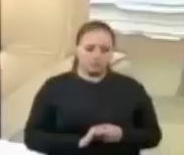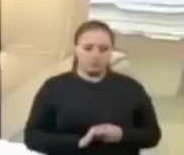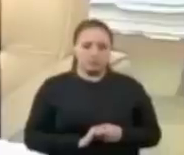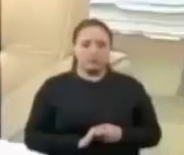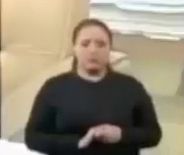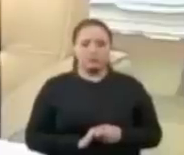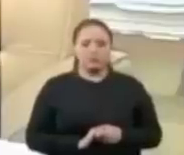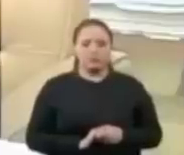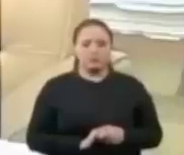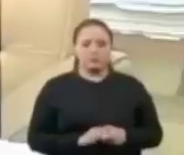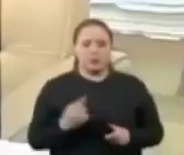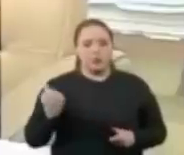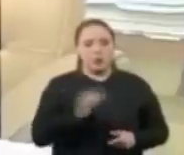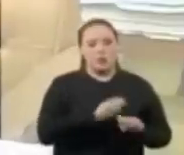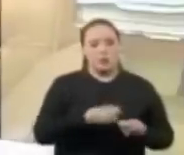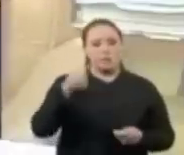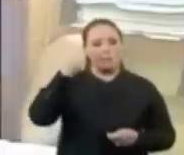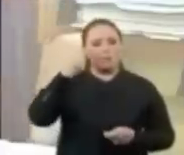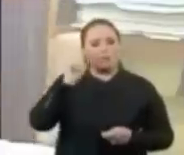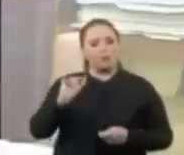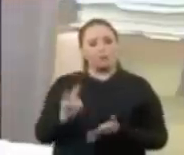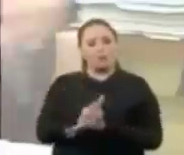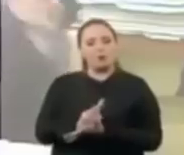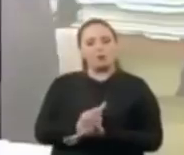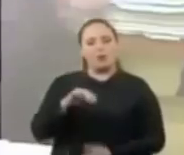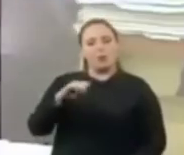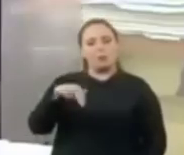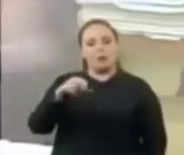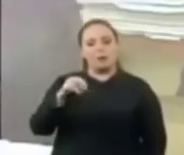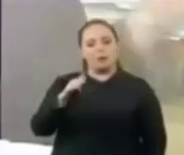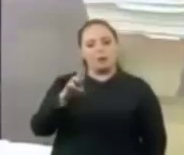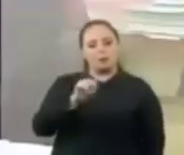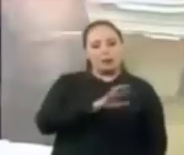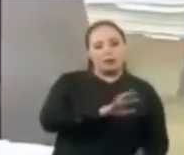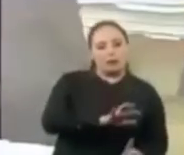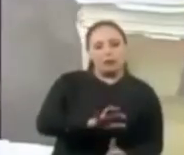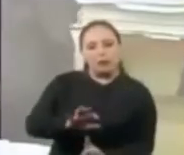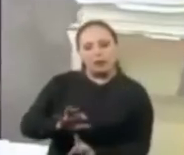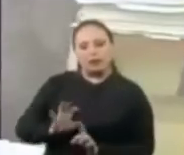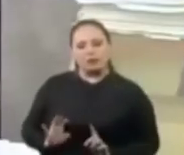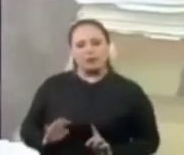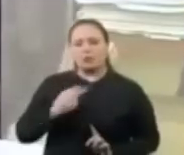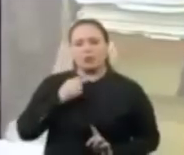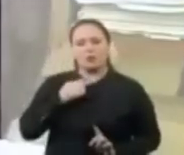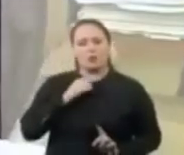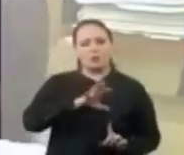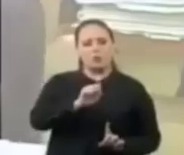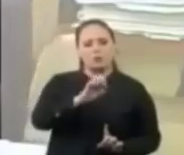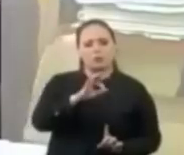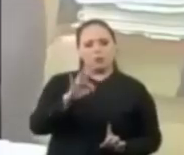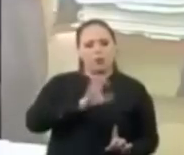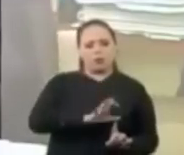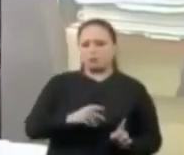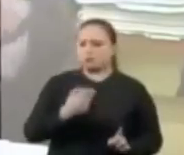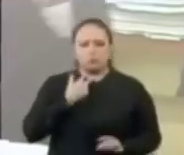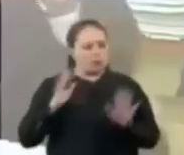Anteveja esse tipo de manobra, porque não se pode fazer isso com o Supremo Tribunal Federal. Ah, agora eu vou